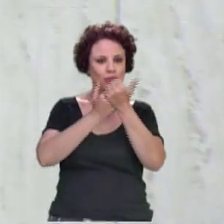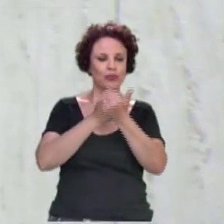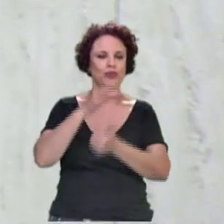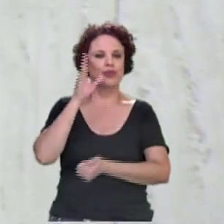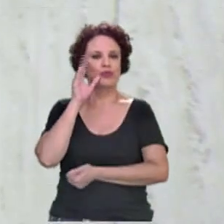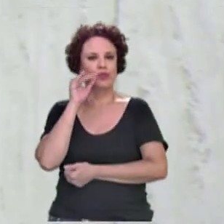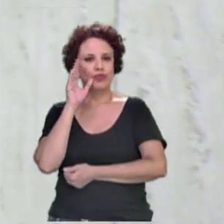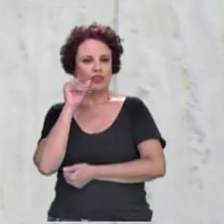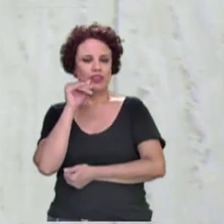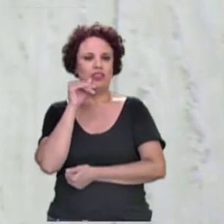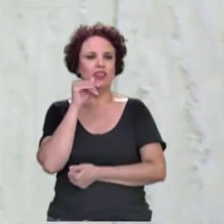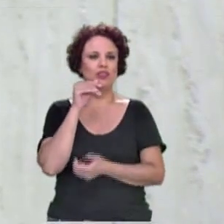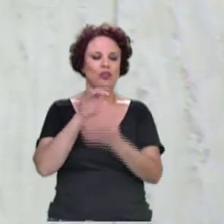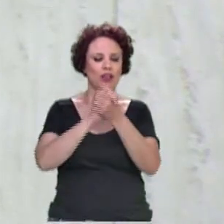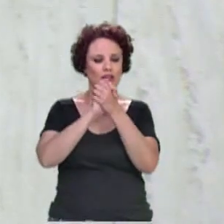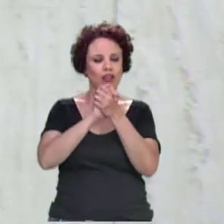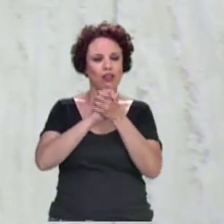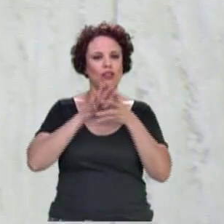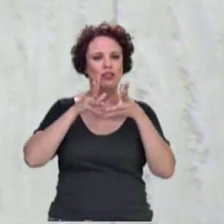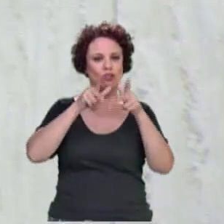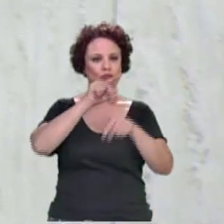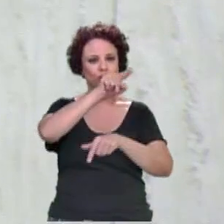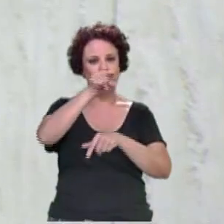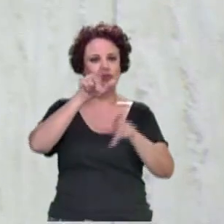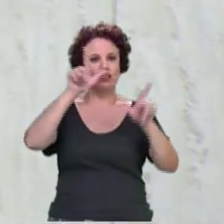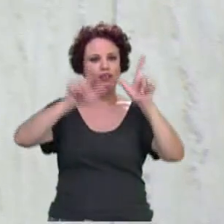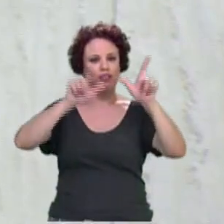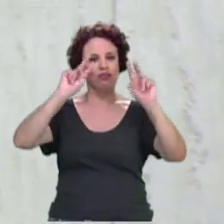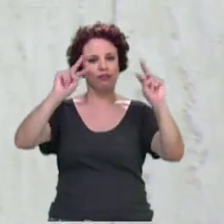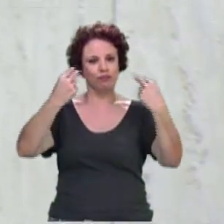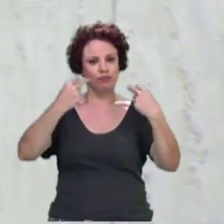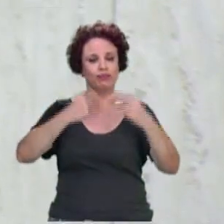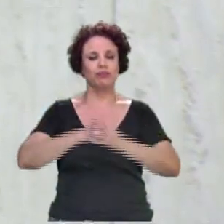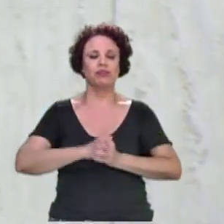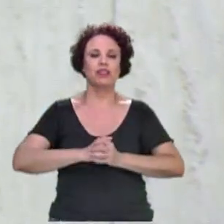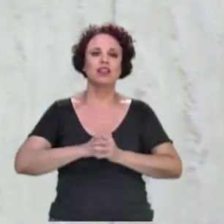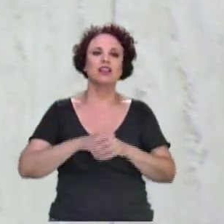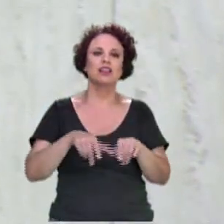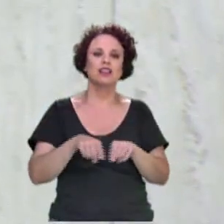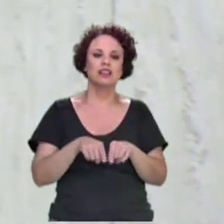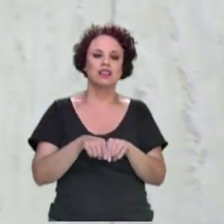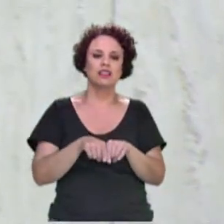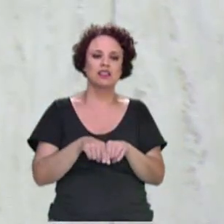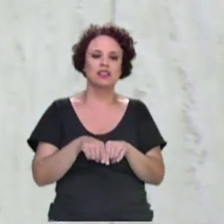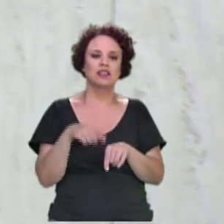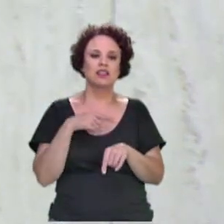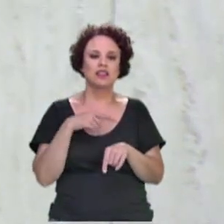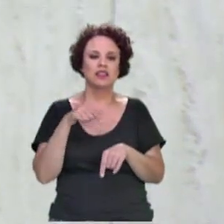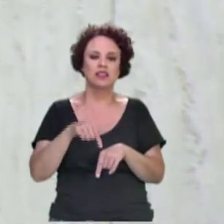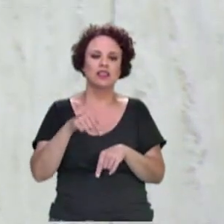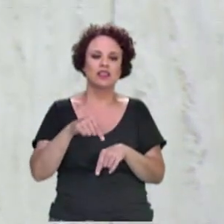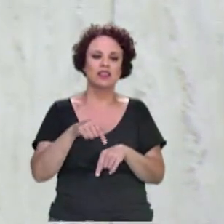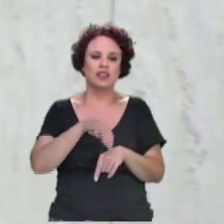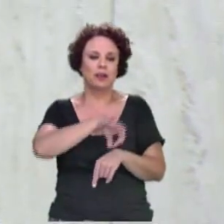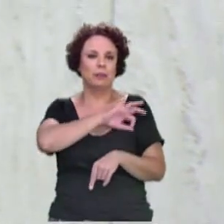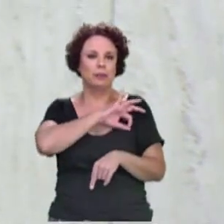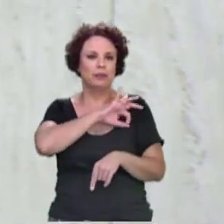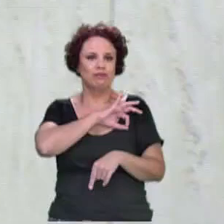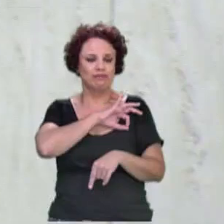presentes, quero saudar a todos que nos assistem pela TV Assembleia. Em nome do Cabo Porto aqui, quero saudar a nossa